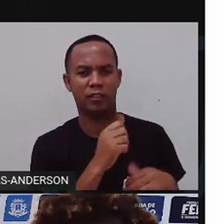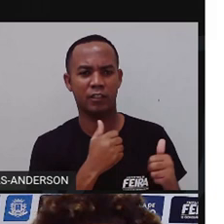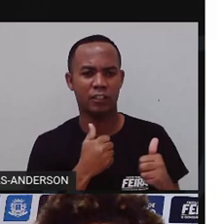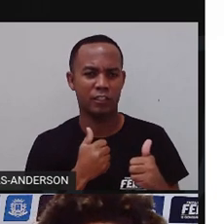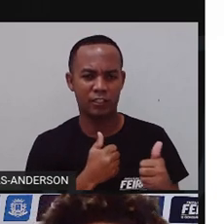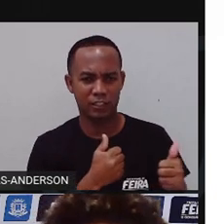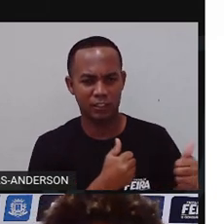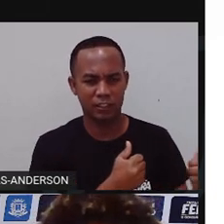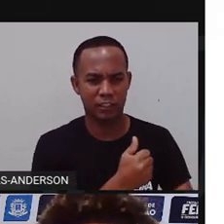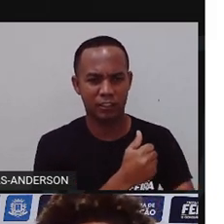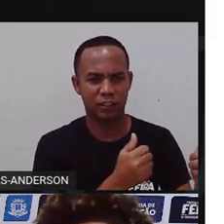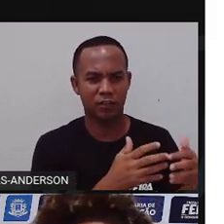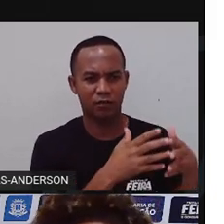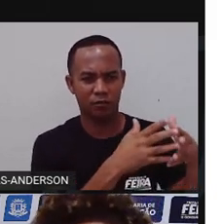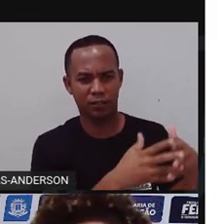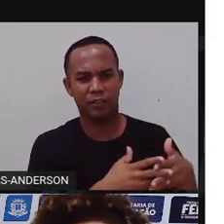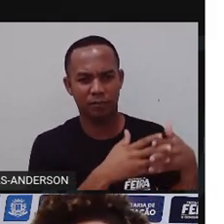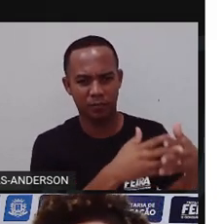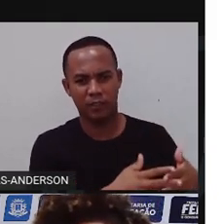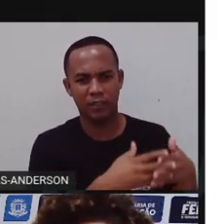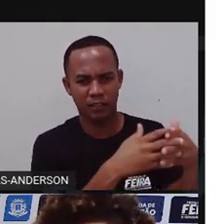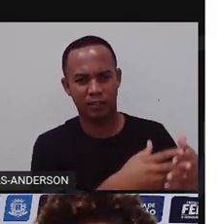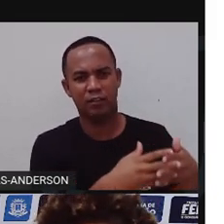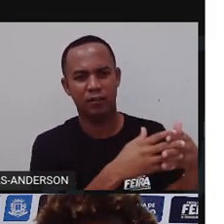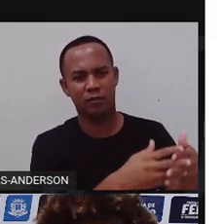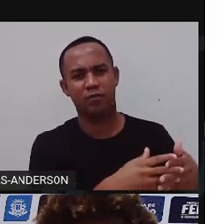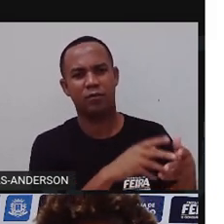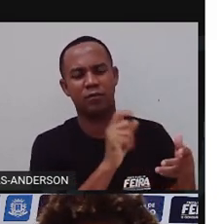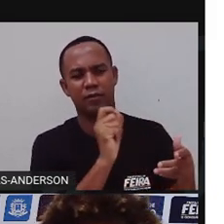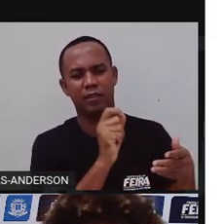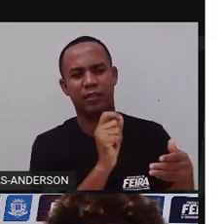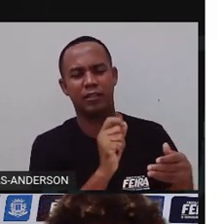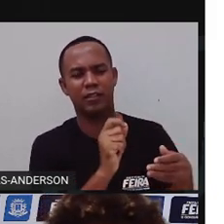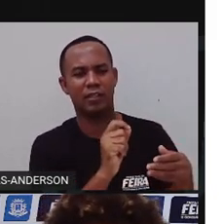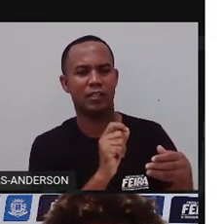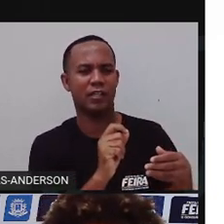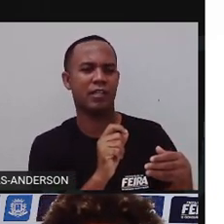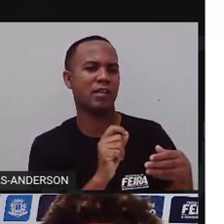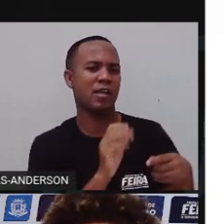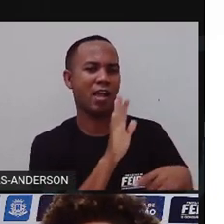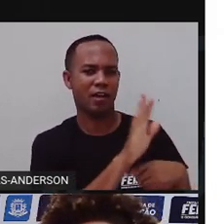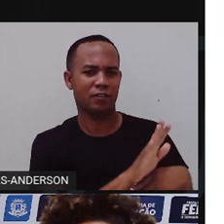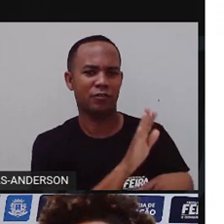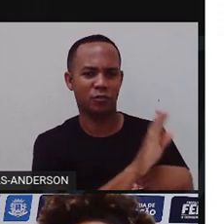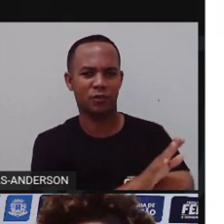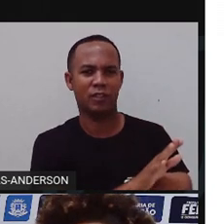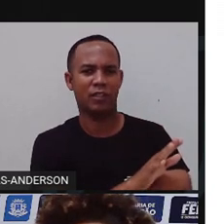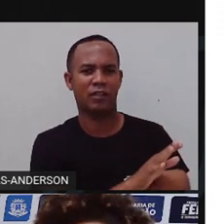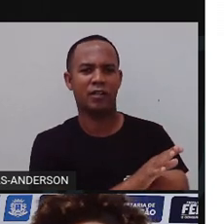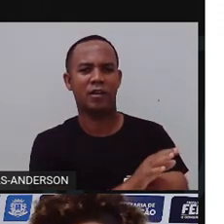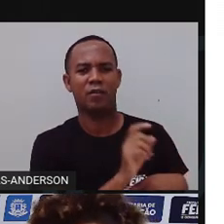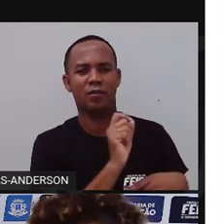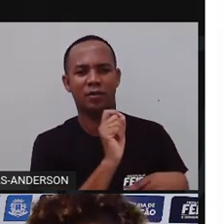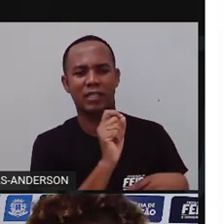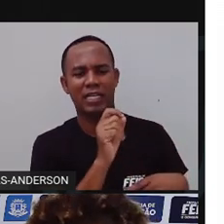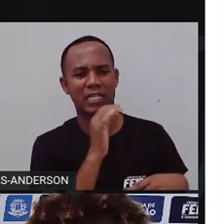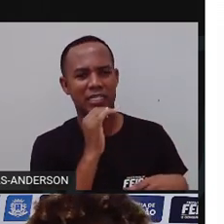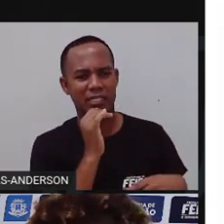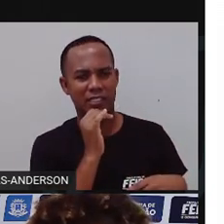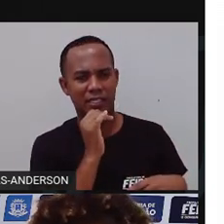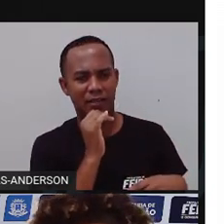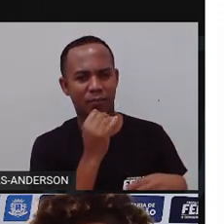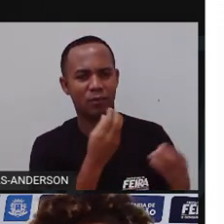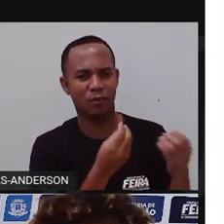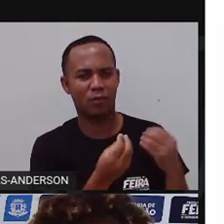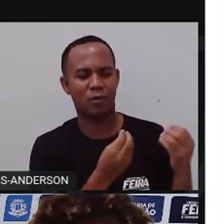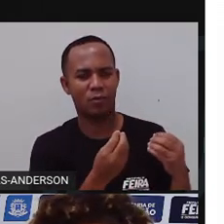Convenceu o cansado caminhoneiro que podia ajudá-lo, dirigindo o caminhão enquanto ele descansava um pouco.